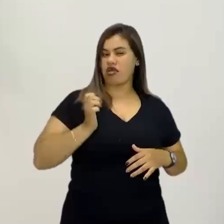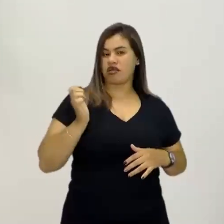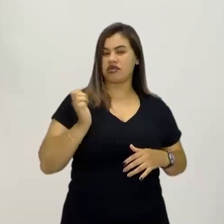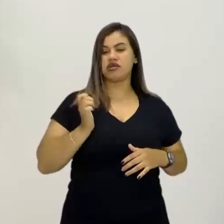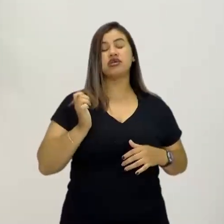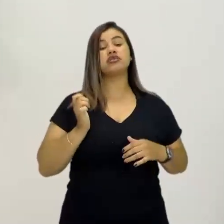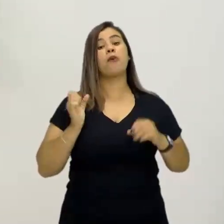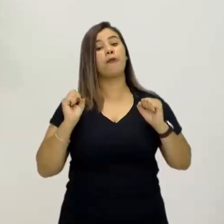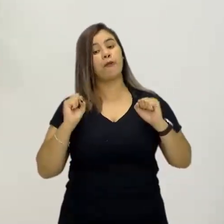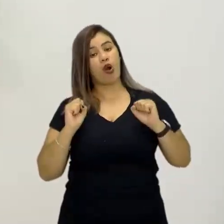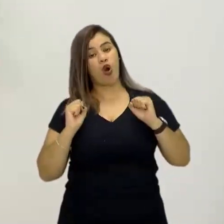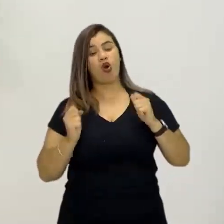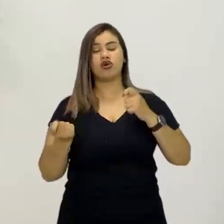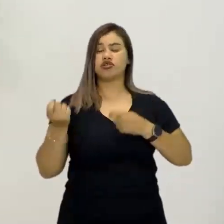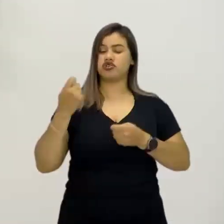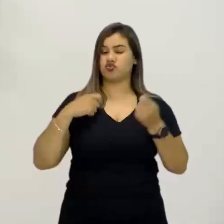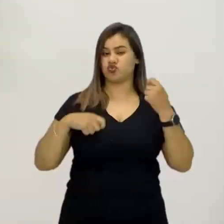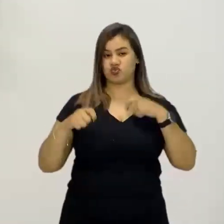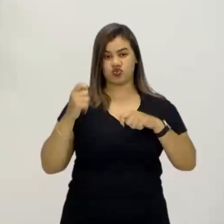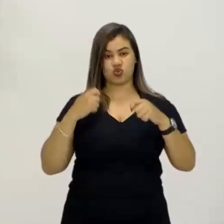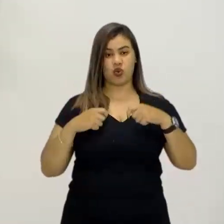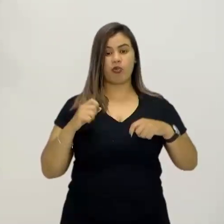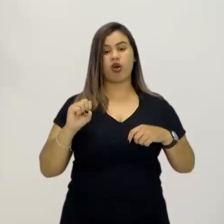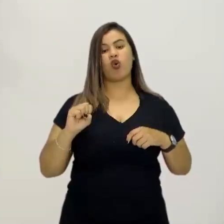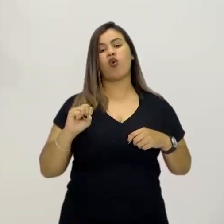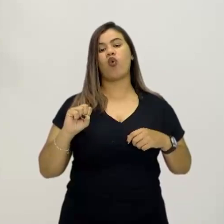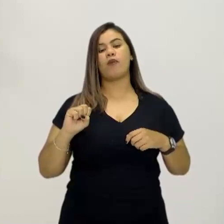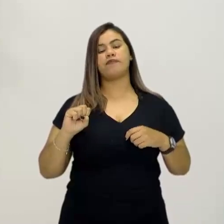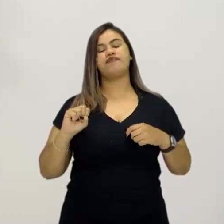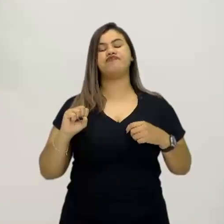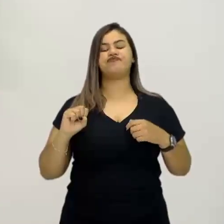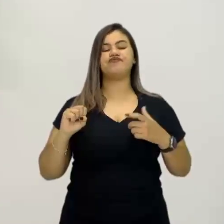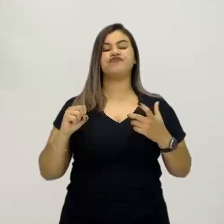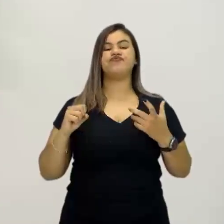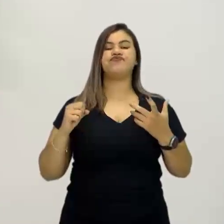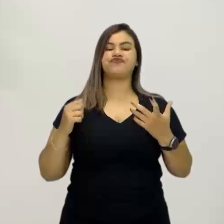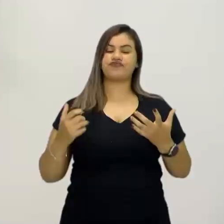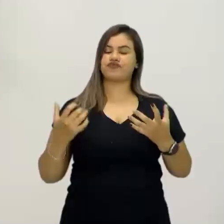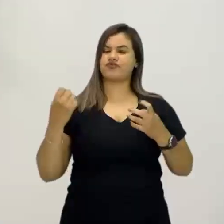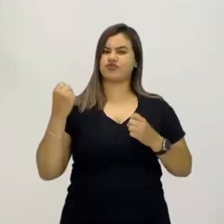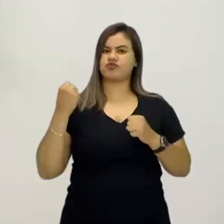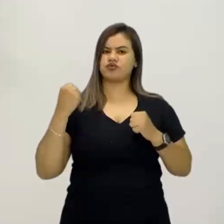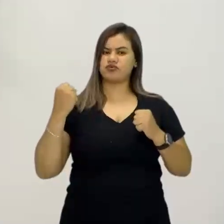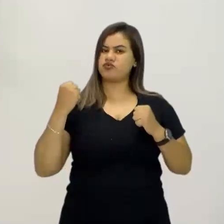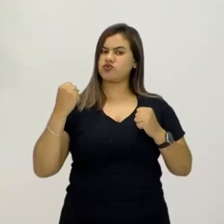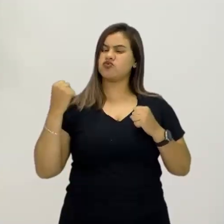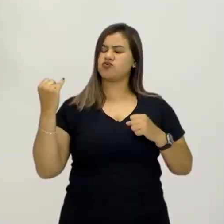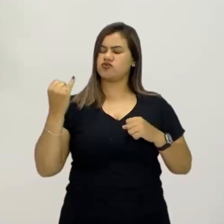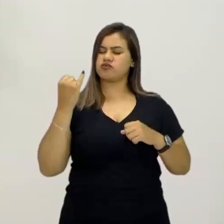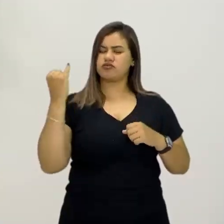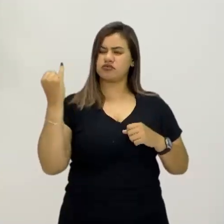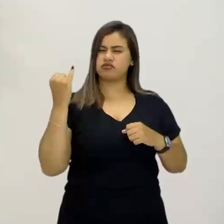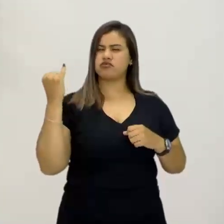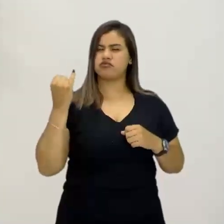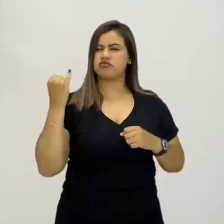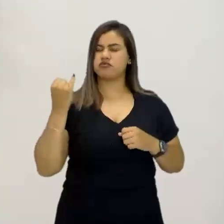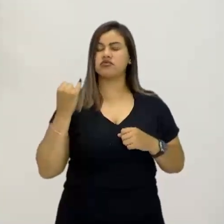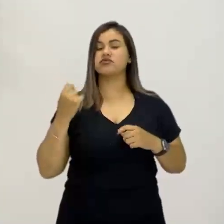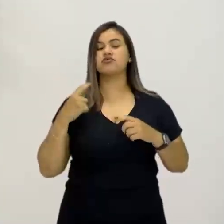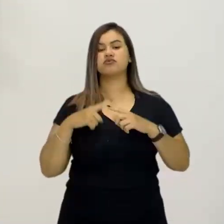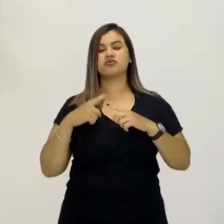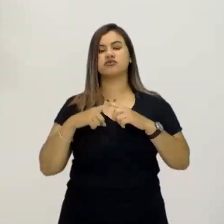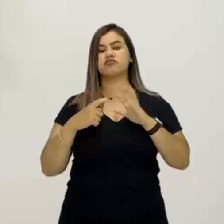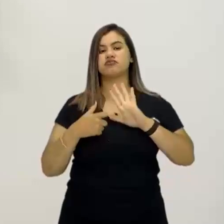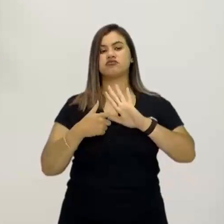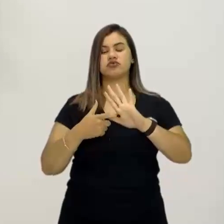econômica, né? O poder econômico, então, esse poder é um poder muito relevante, porque ele reflete